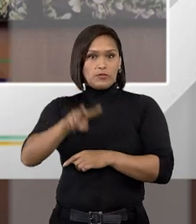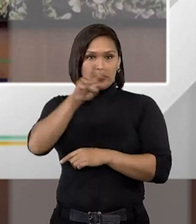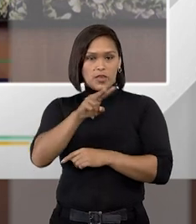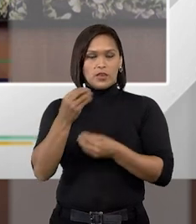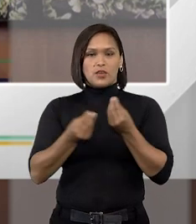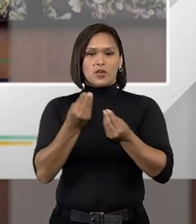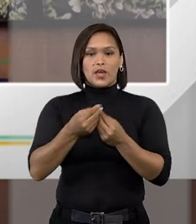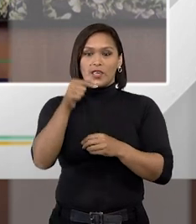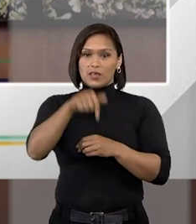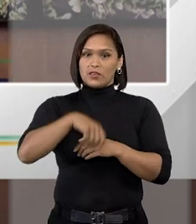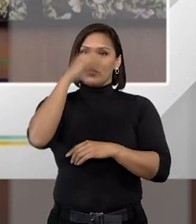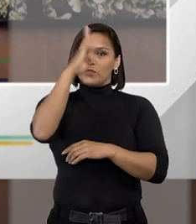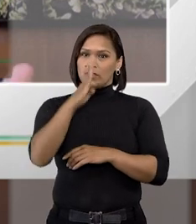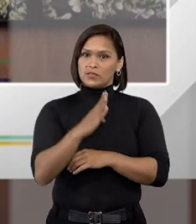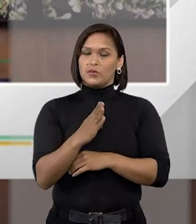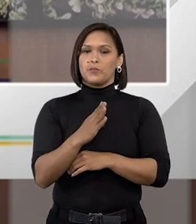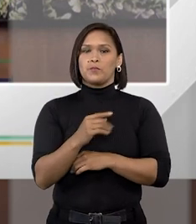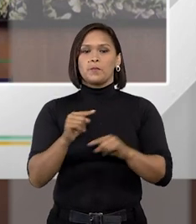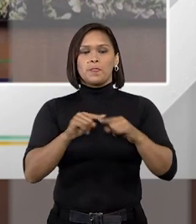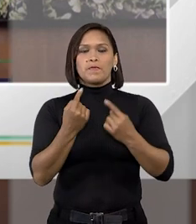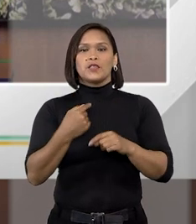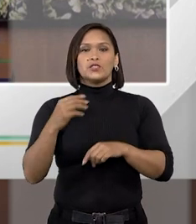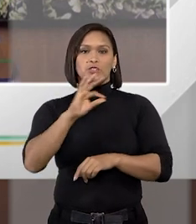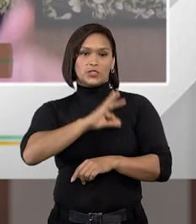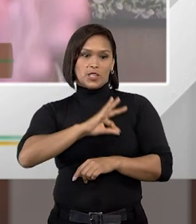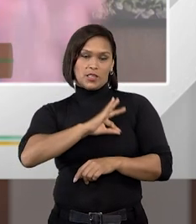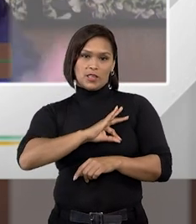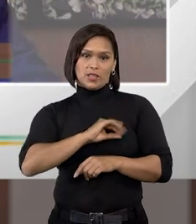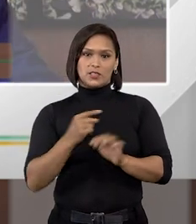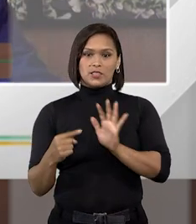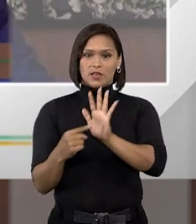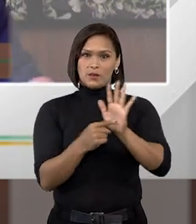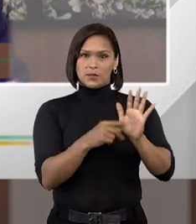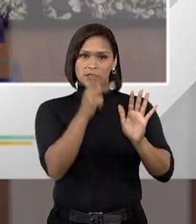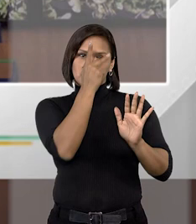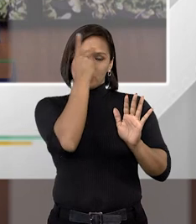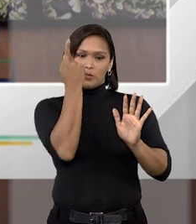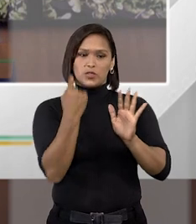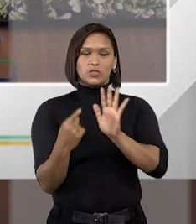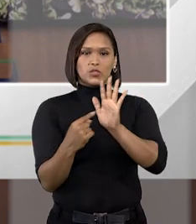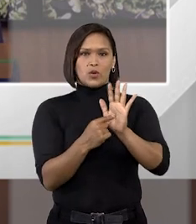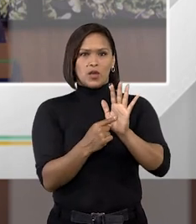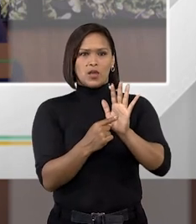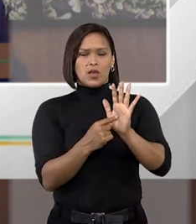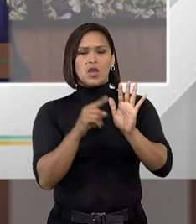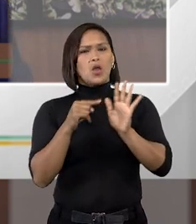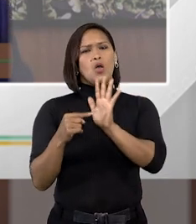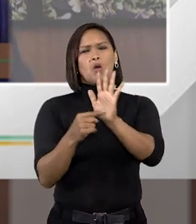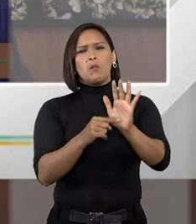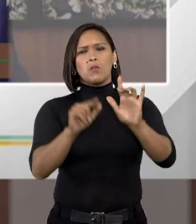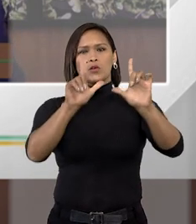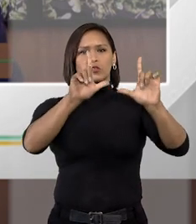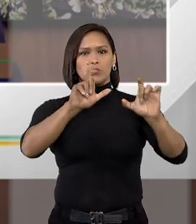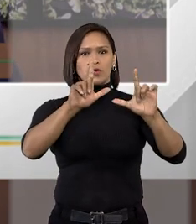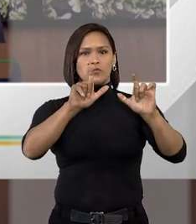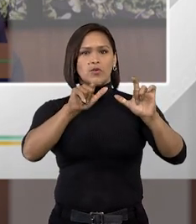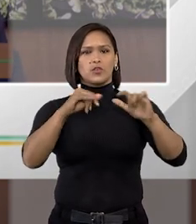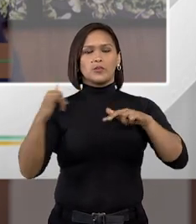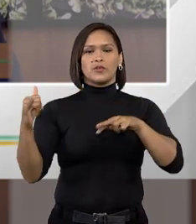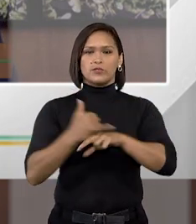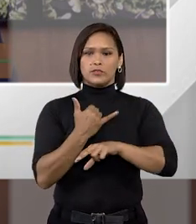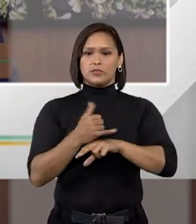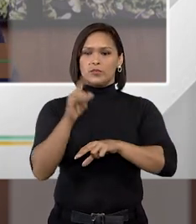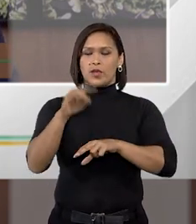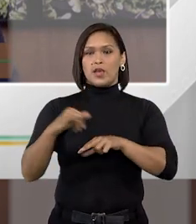faz muito aqui no Brasil chega na delegacia e apresenta uma pessoa na frente dela ou mostra uma foto para ela